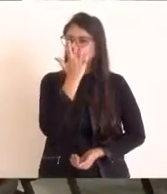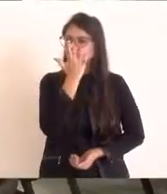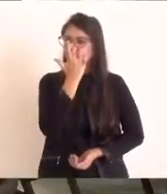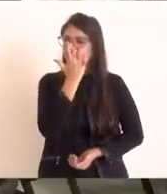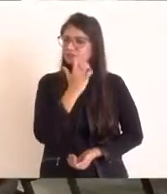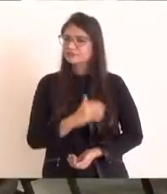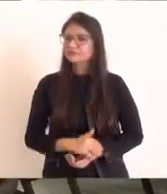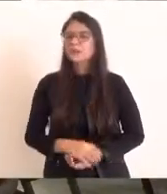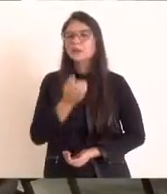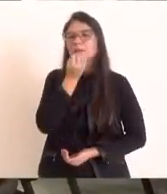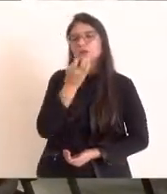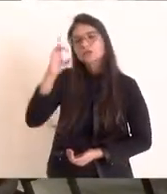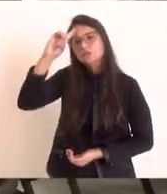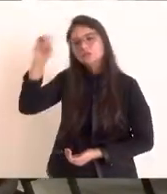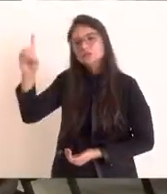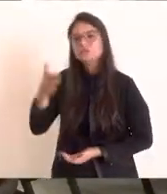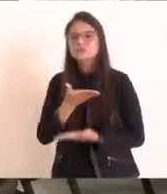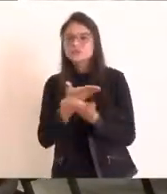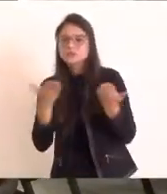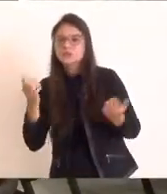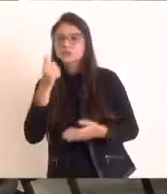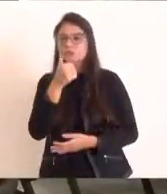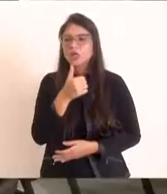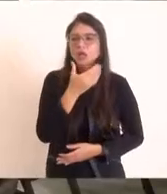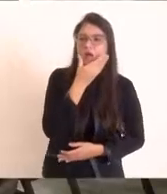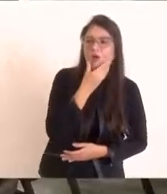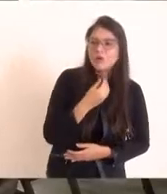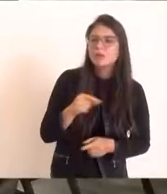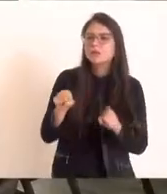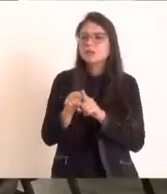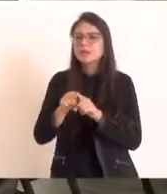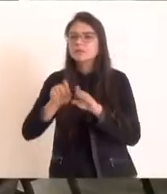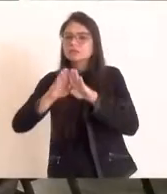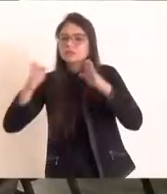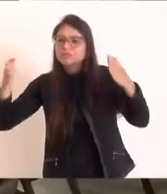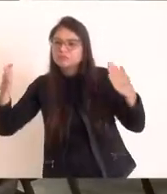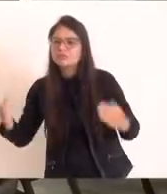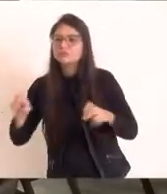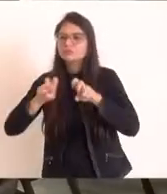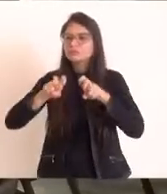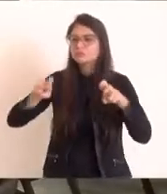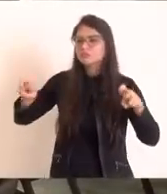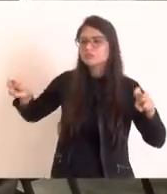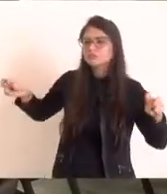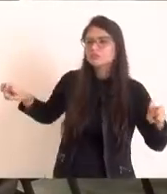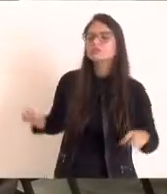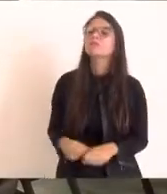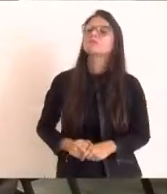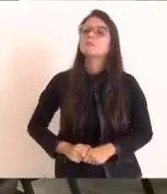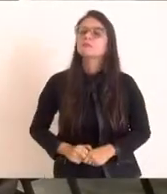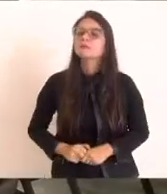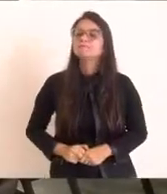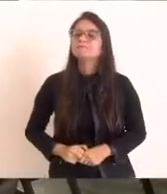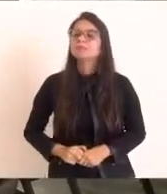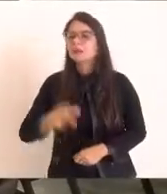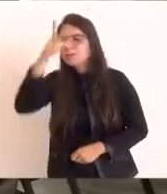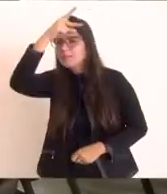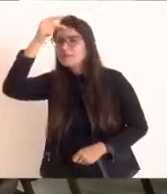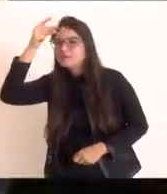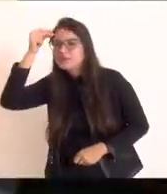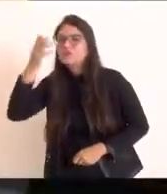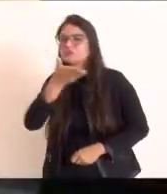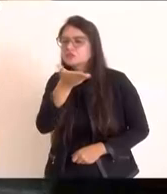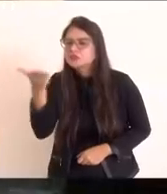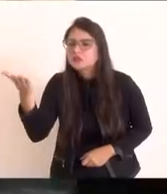Bom dia a todas e todos, à mesa. Cumprimento aqui todos os prefeitos, em especial